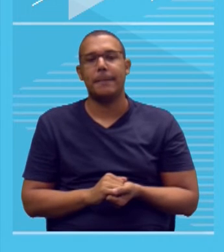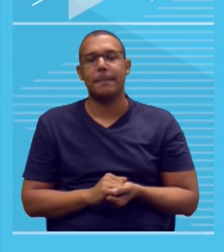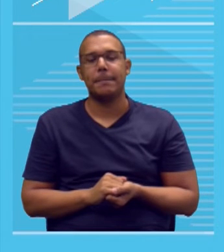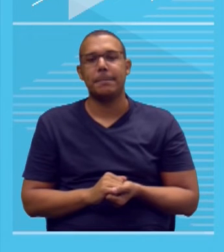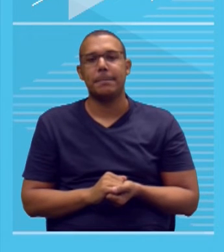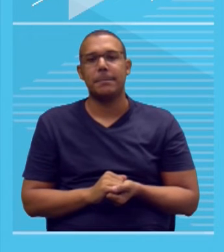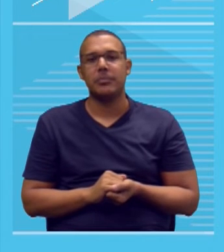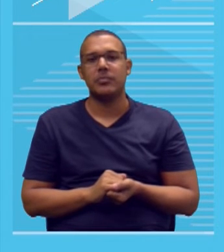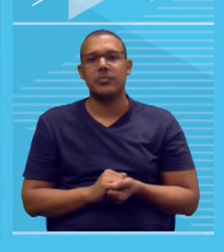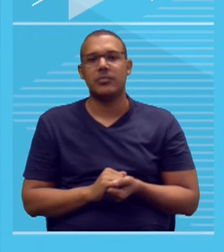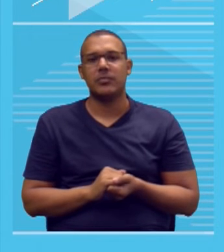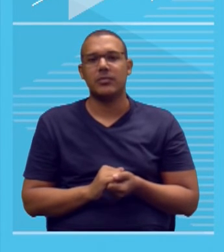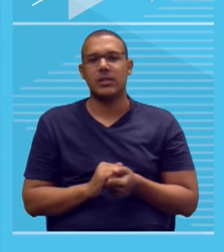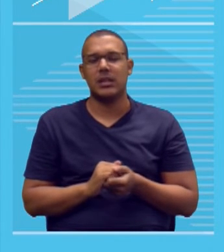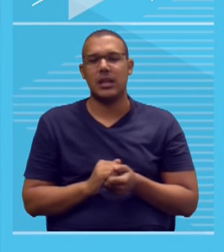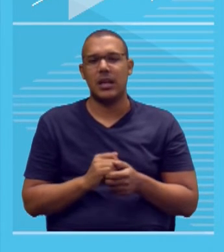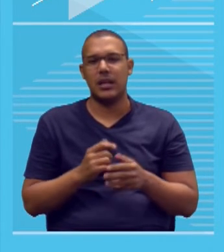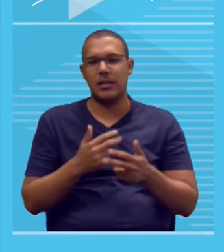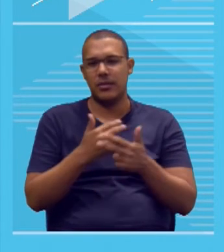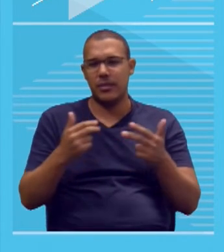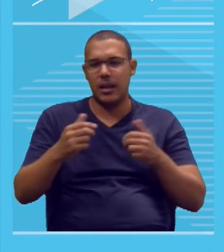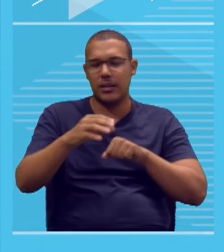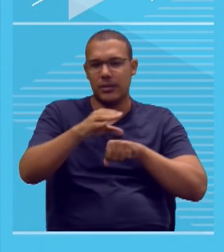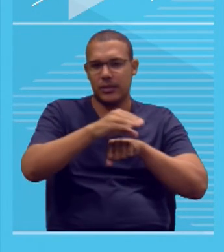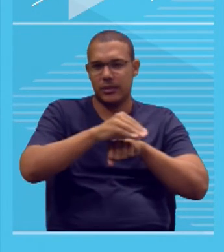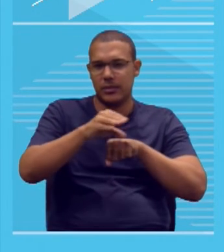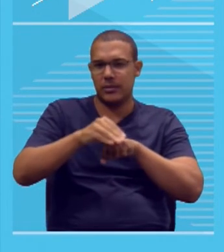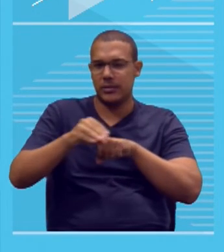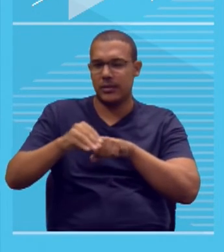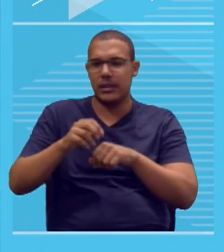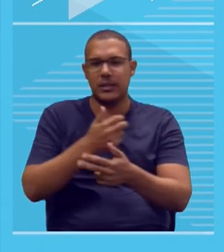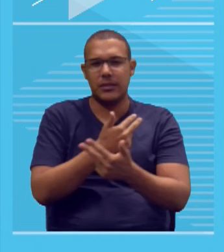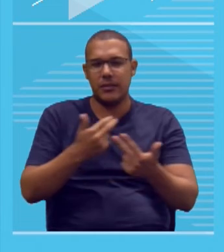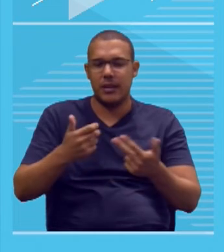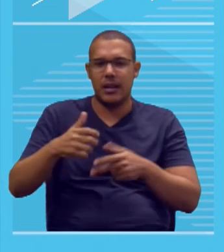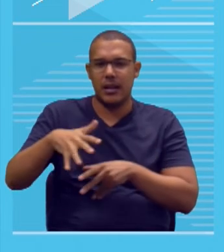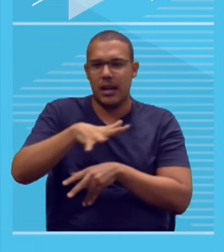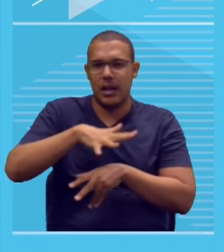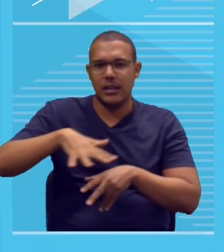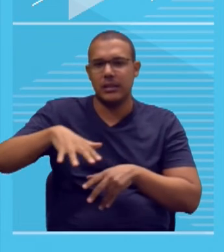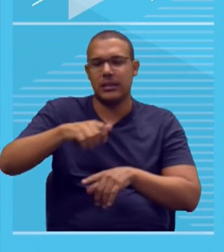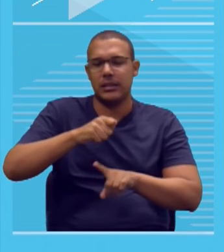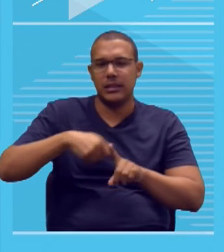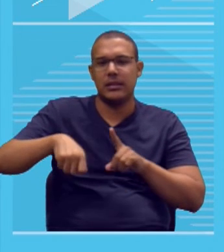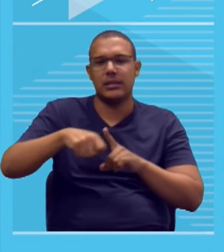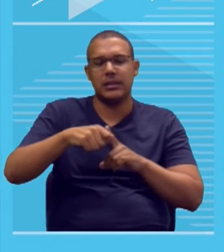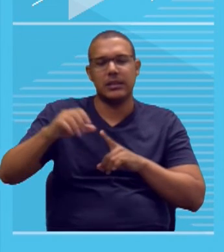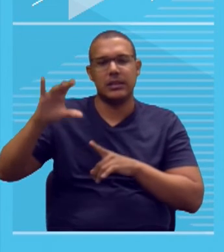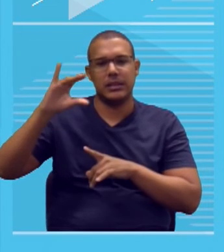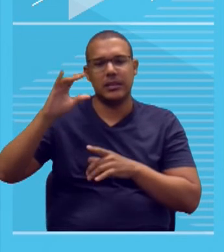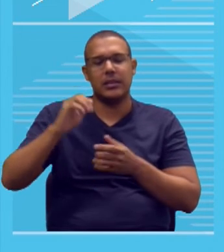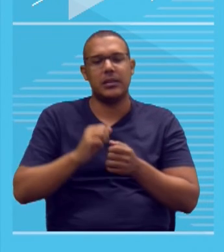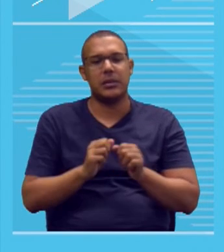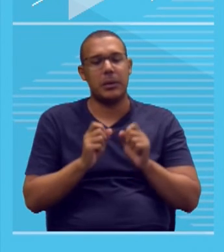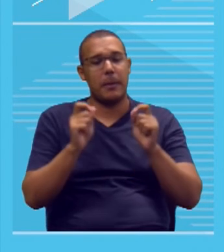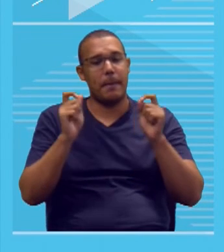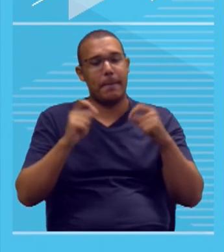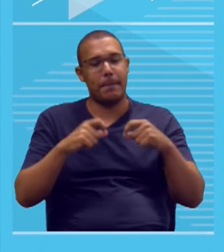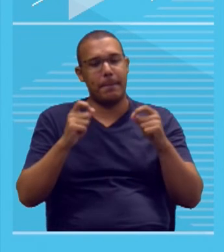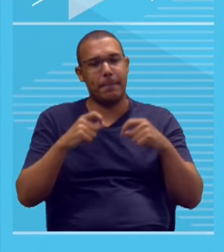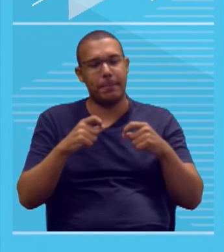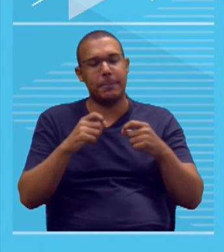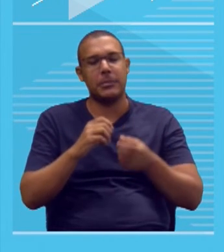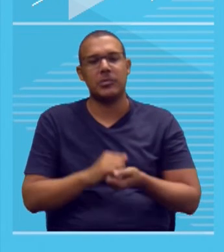aí, que é aquele conjunto de conhecimentos de várias áreas sociais, científicas, que possam, evidentemente,